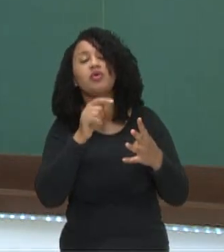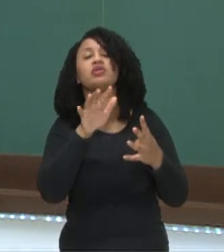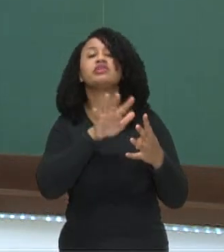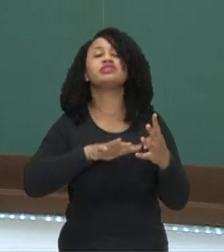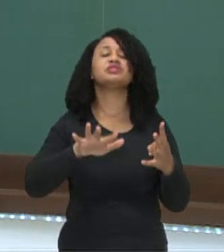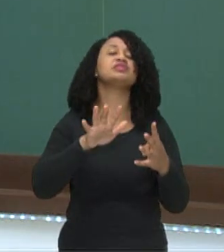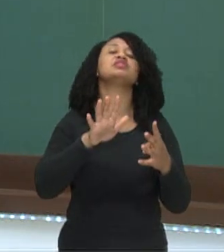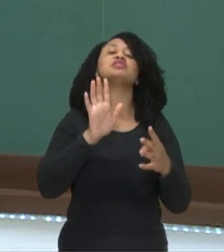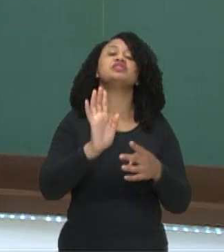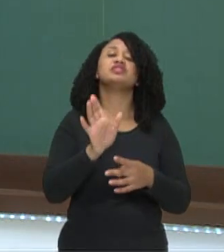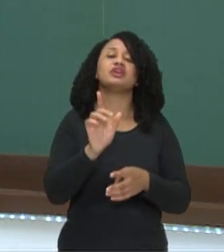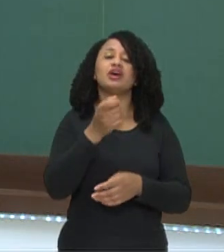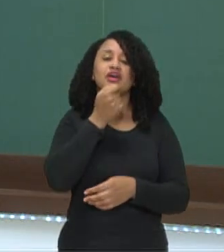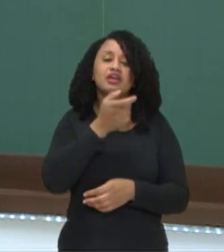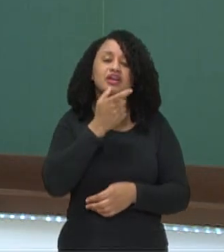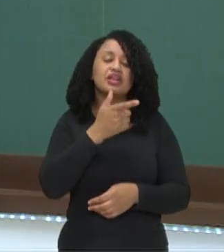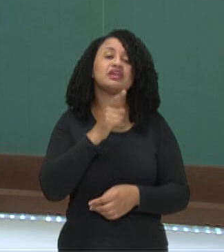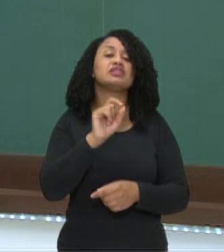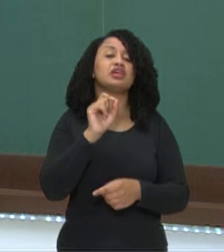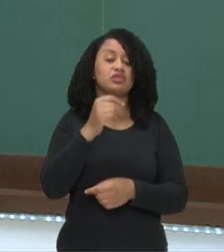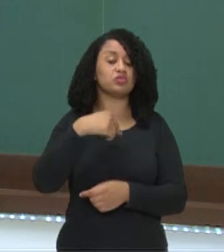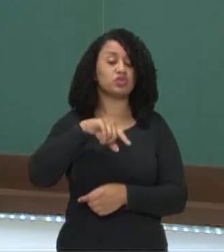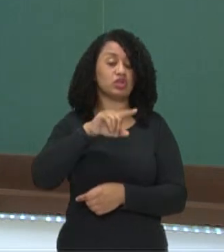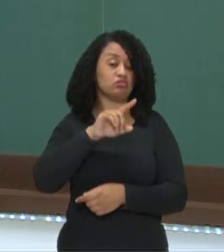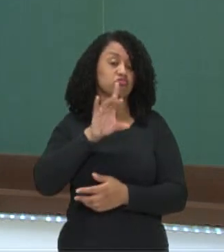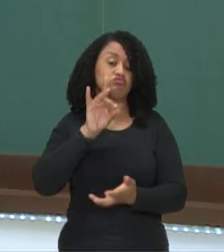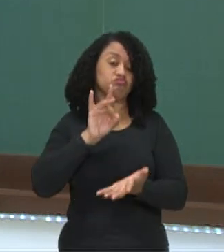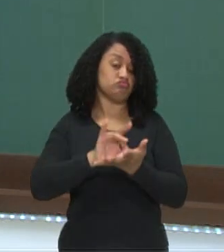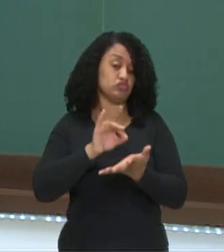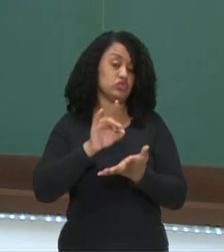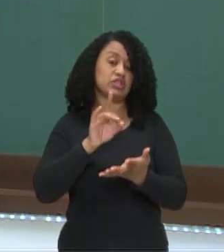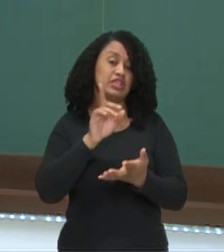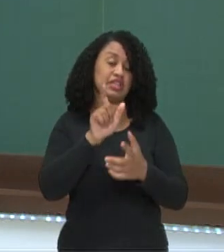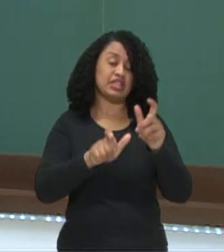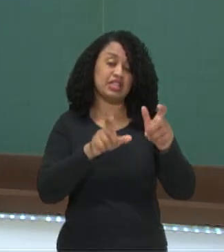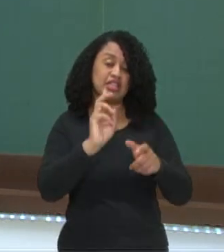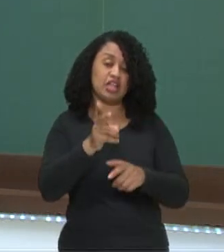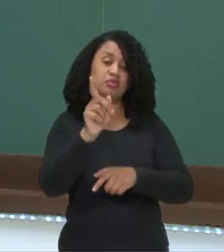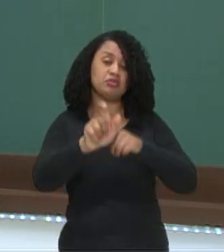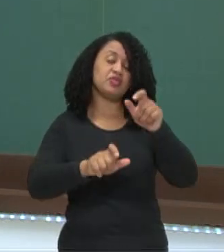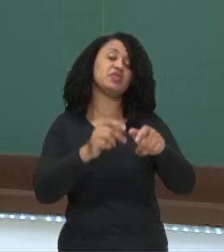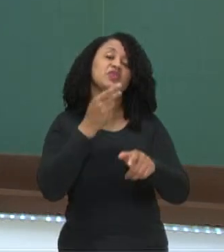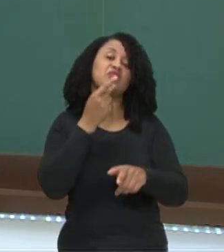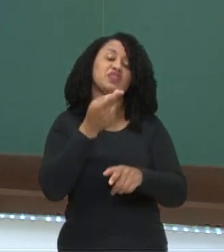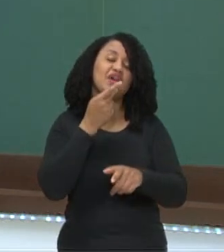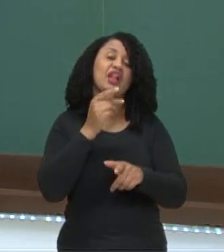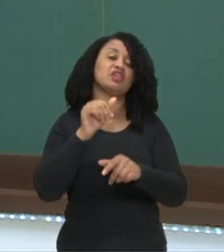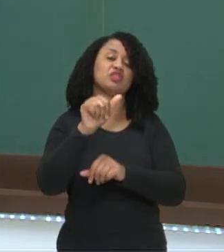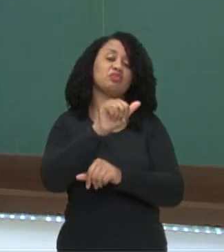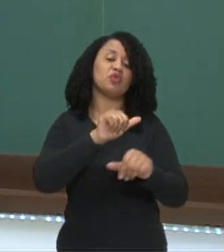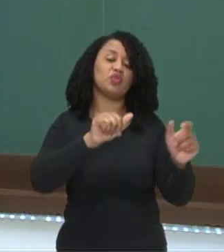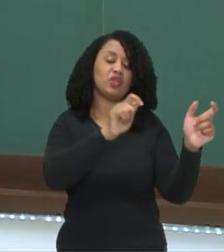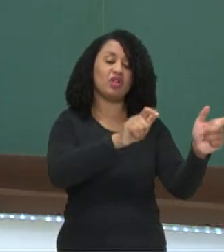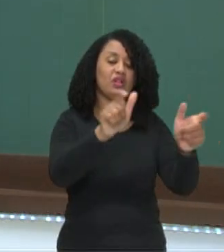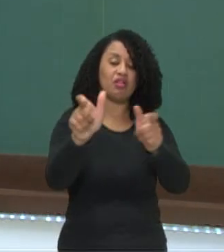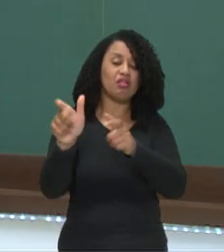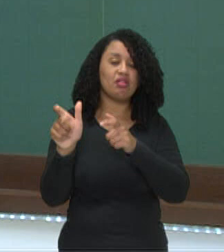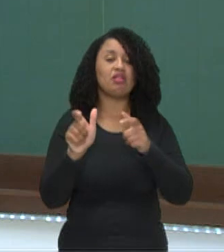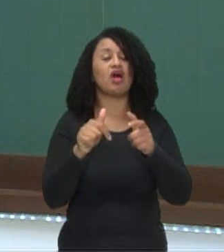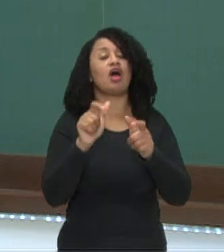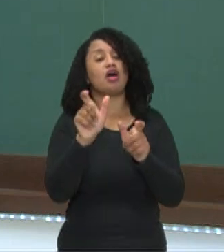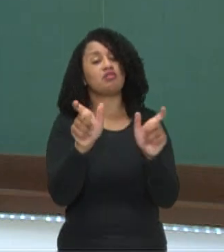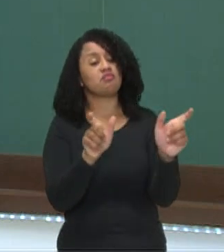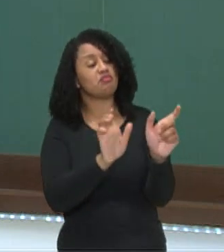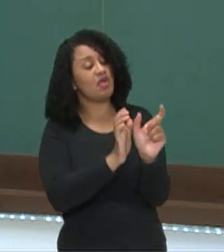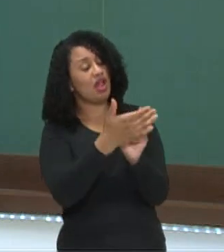já engraçadas por origem, que sempre as pessoas comentam, só mudam o local, mudam o